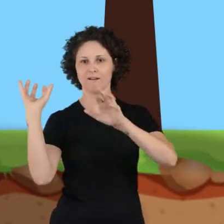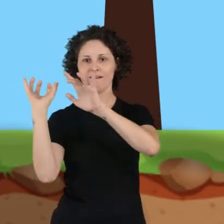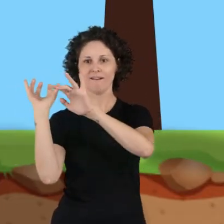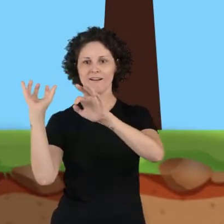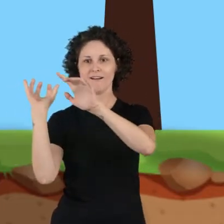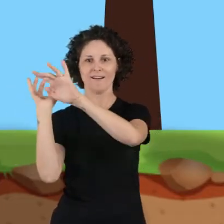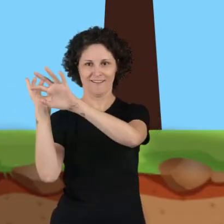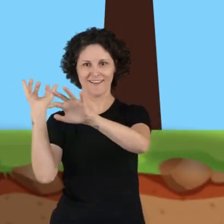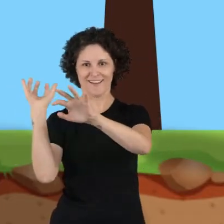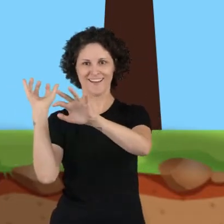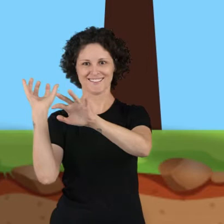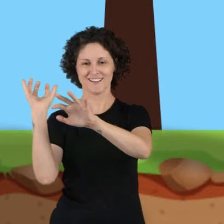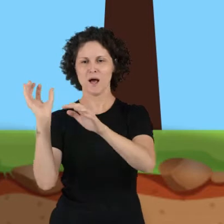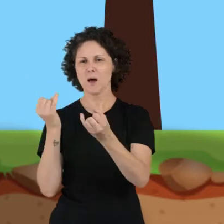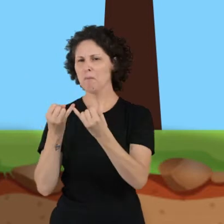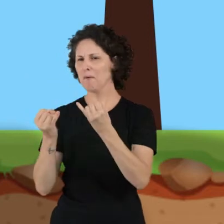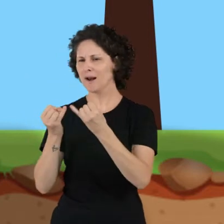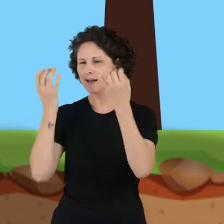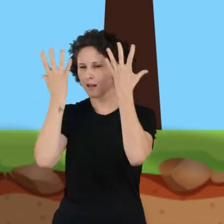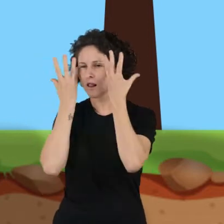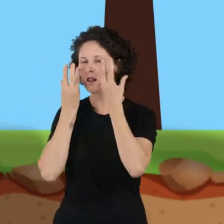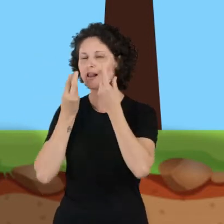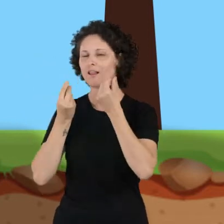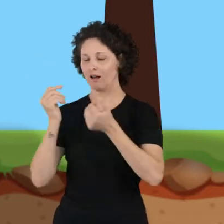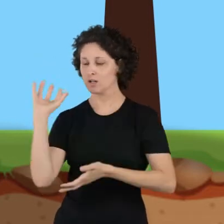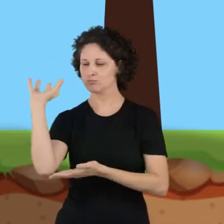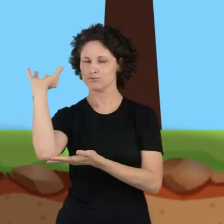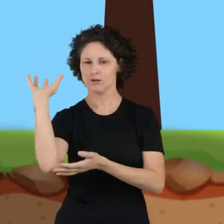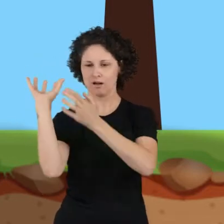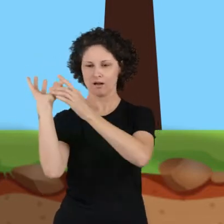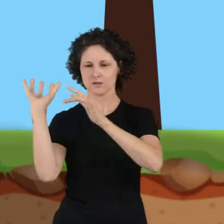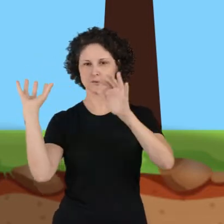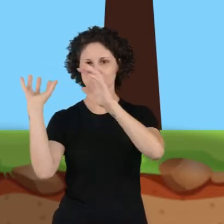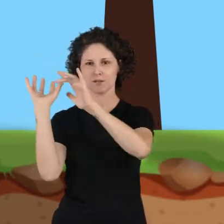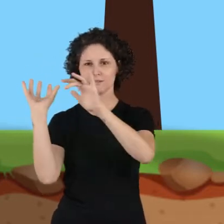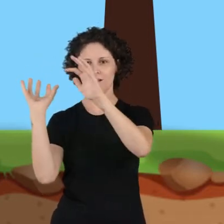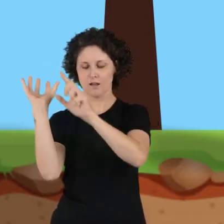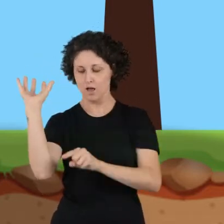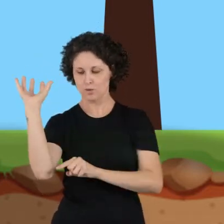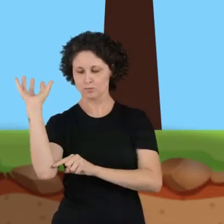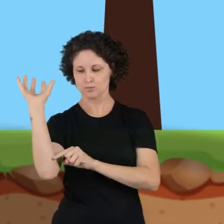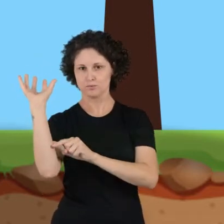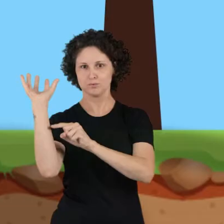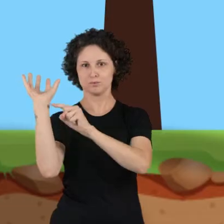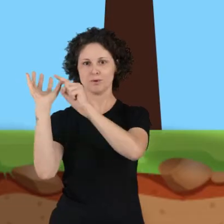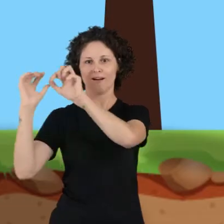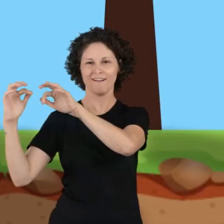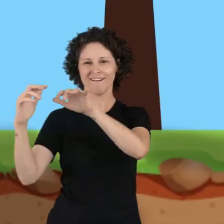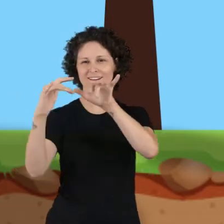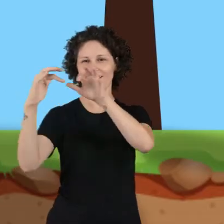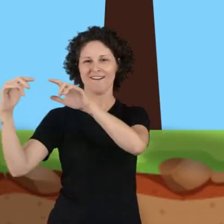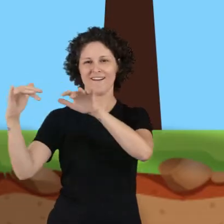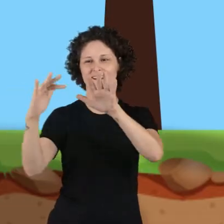transpiram, igual a nós quando estamos suados. Nessa transpiração, as árvores liberam vapor de água para a atmosfera, que deixa o ar